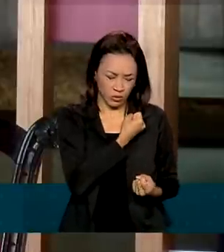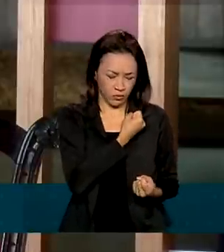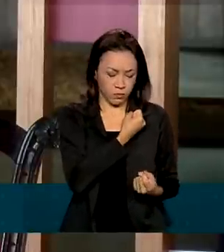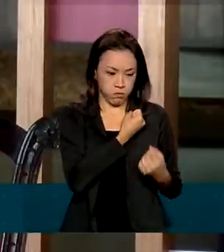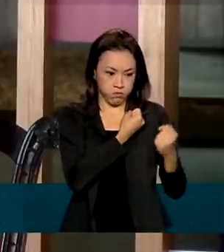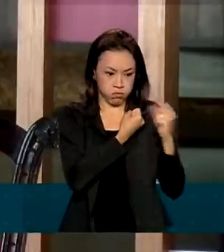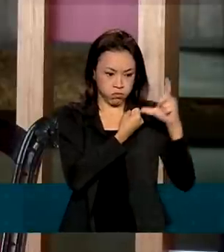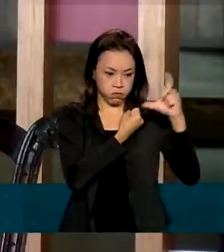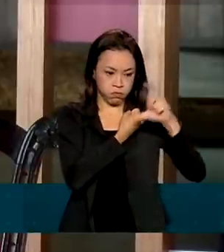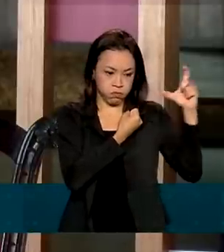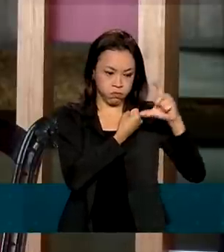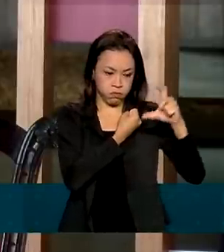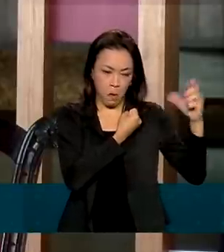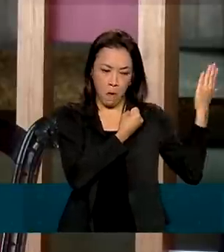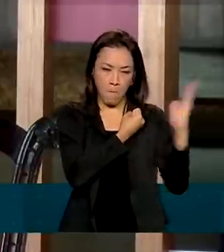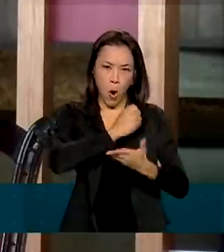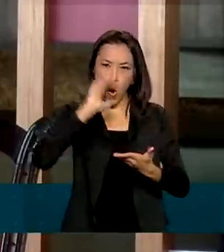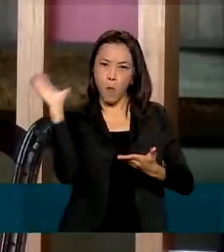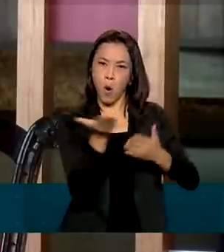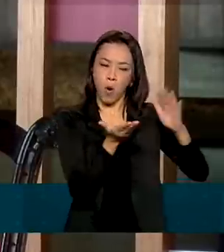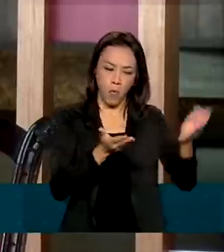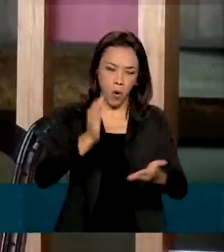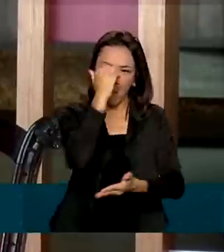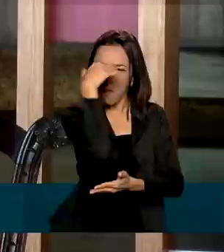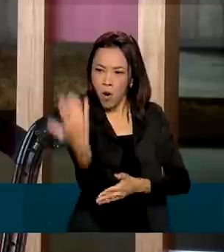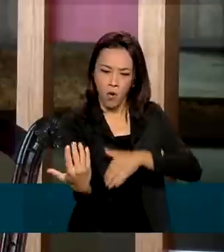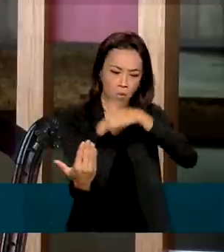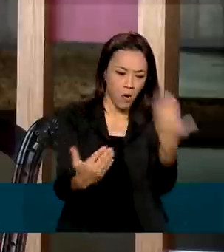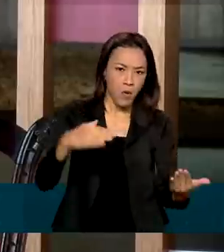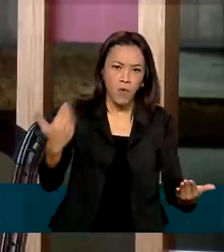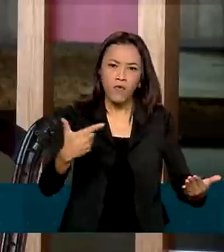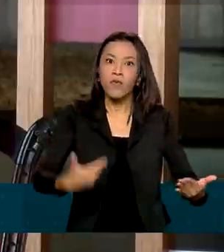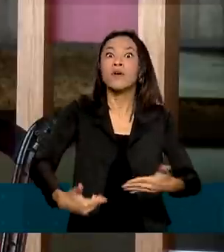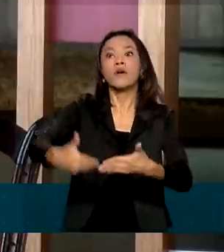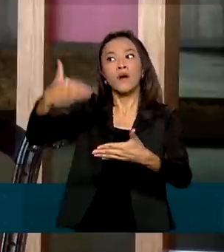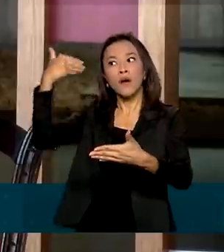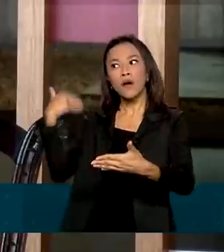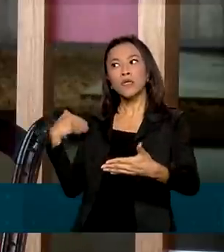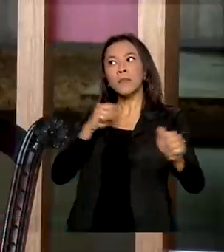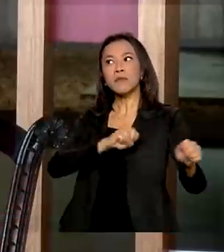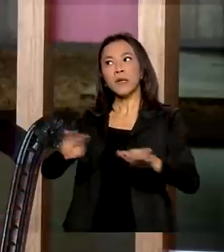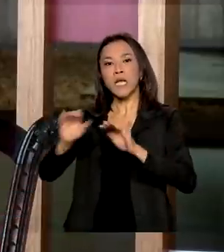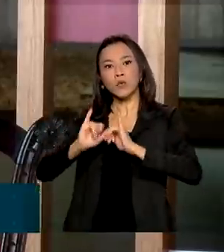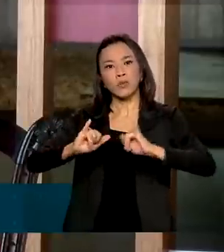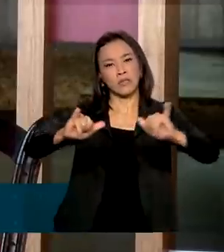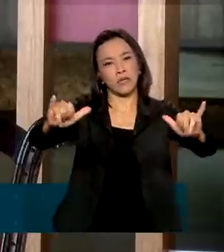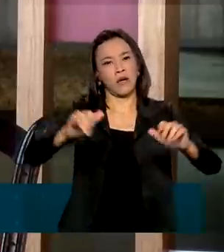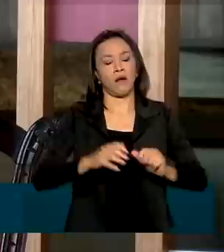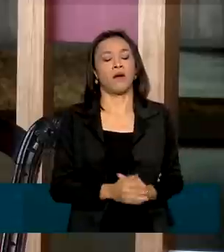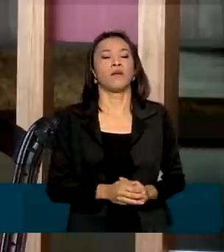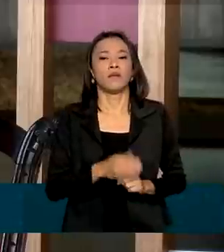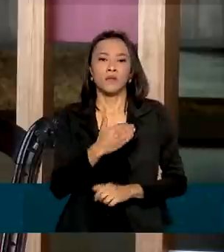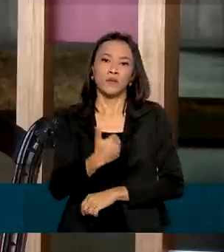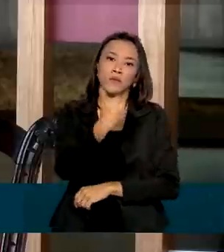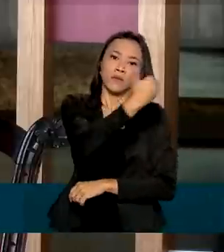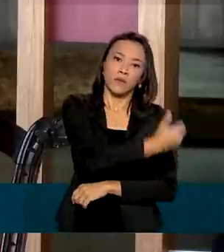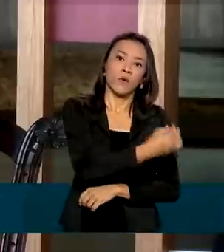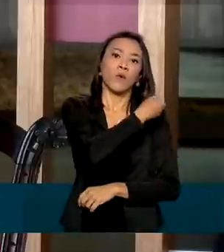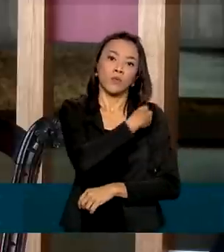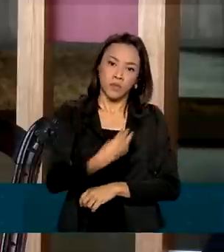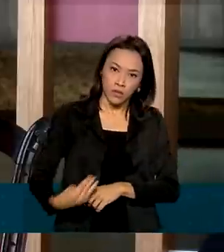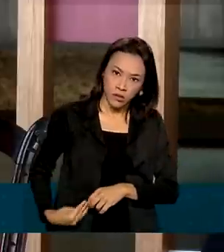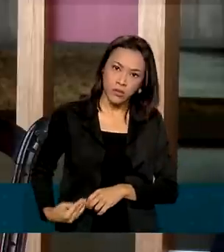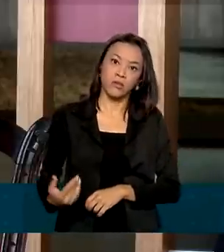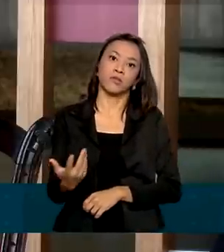do desmatamento que foram anunciados na semana passada, junto com o ministro Anderson, de forma integrada,